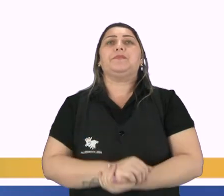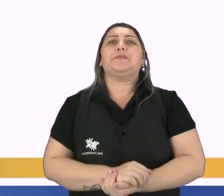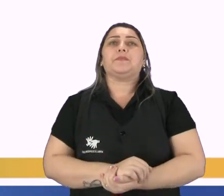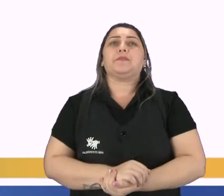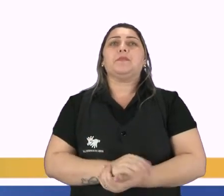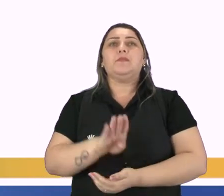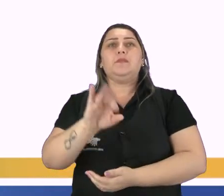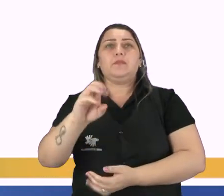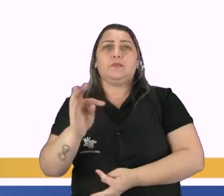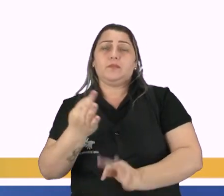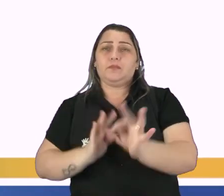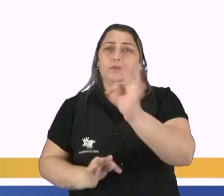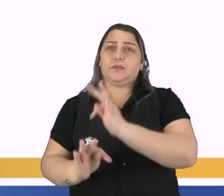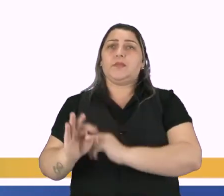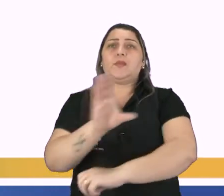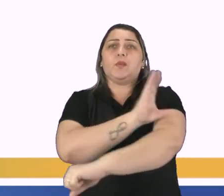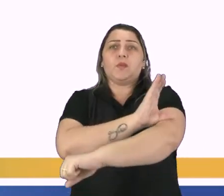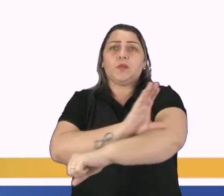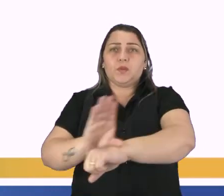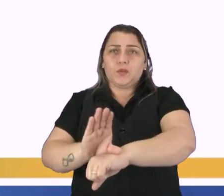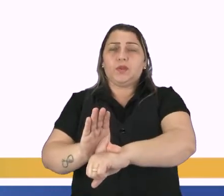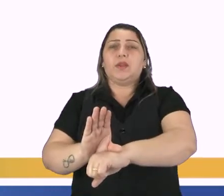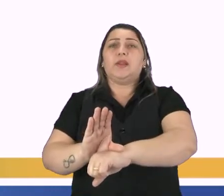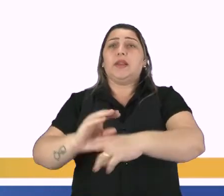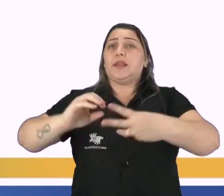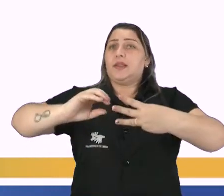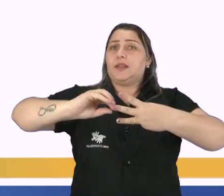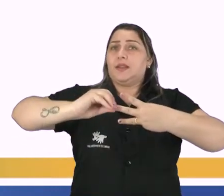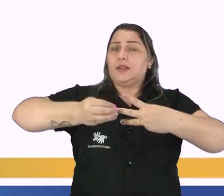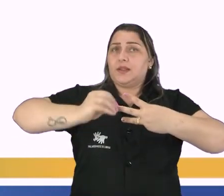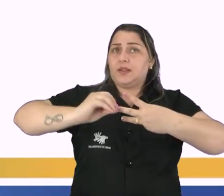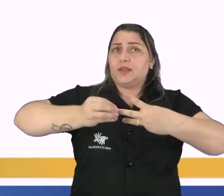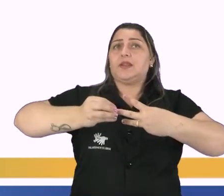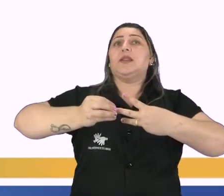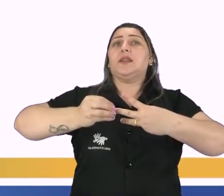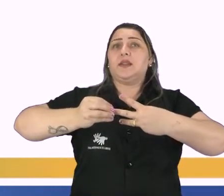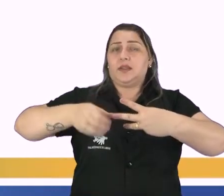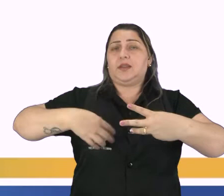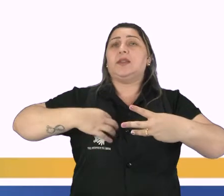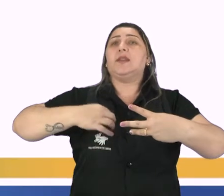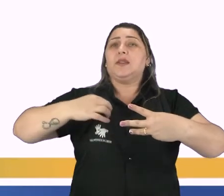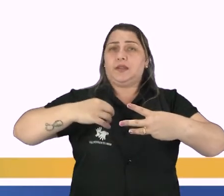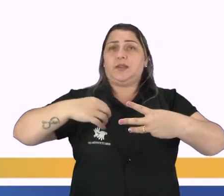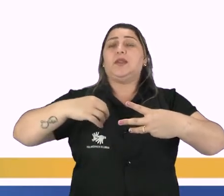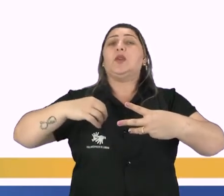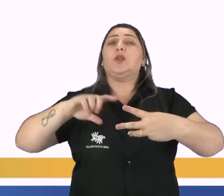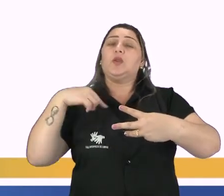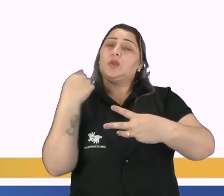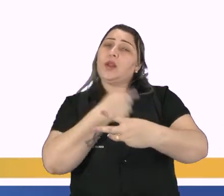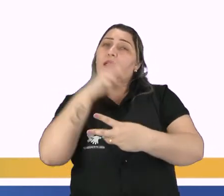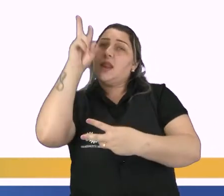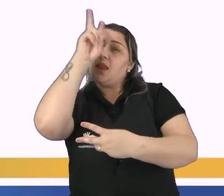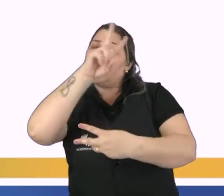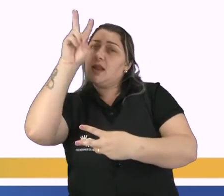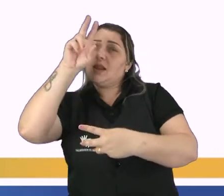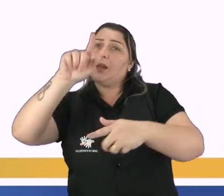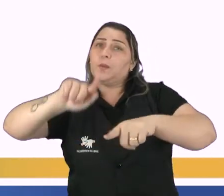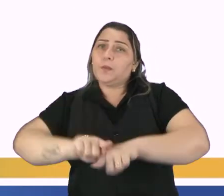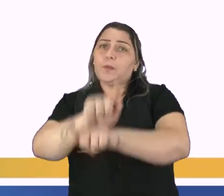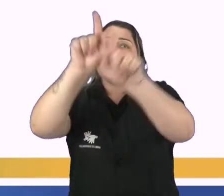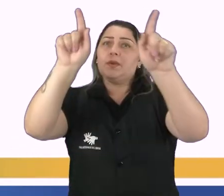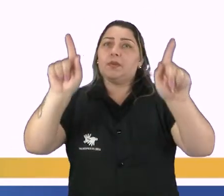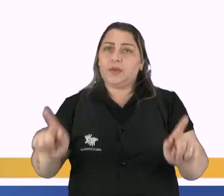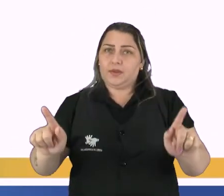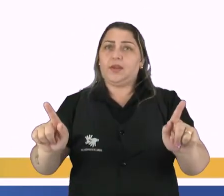biotecnologia é a cultura de tecidos e células, faz parte dela a clonagem, da qual nos lembra a clonagem